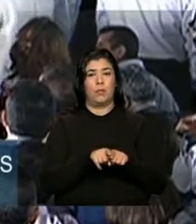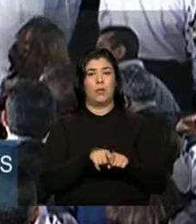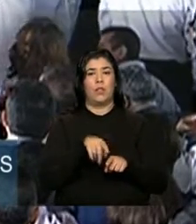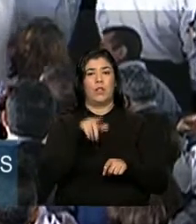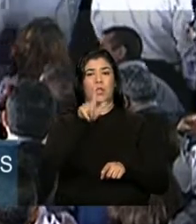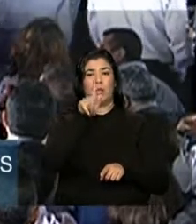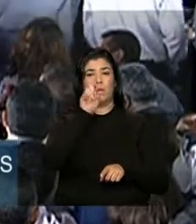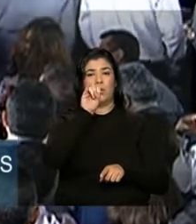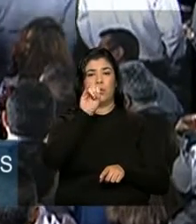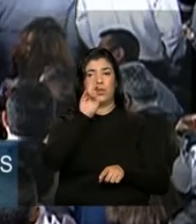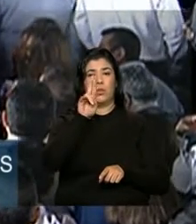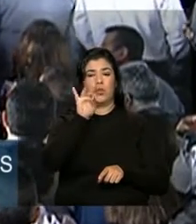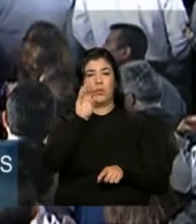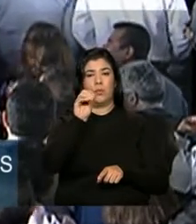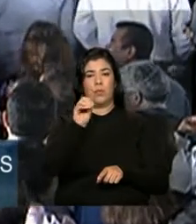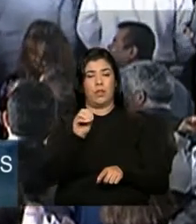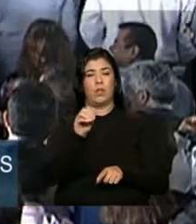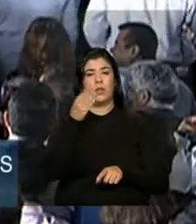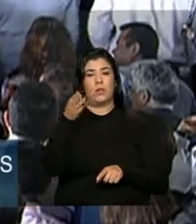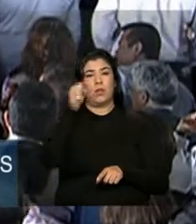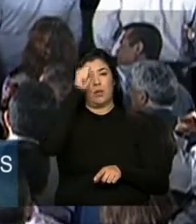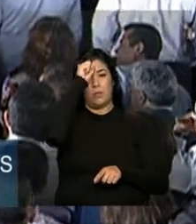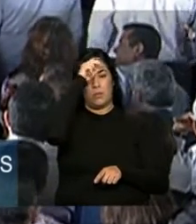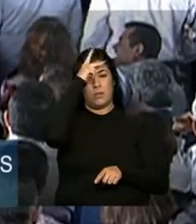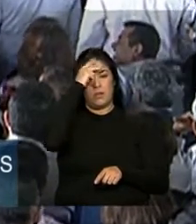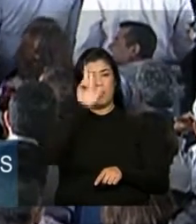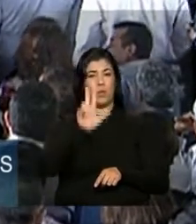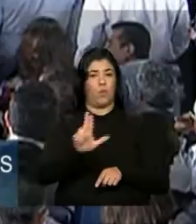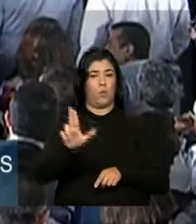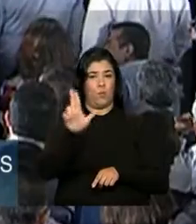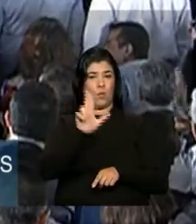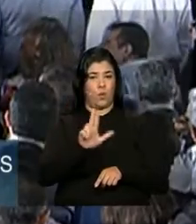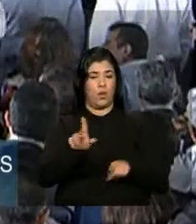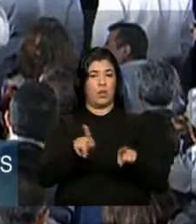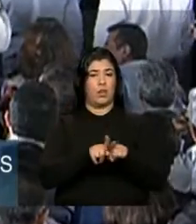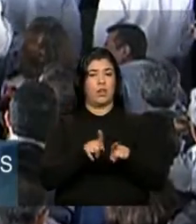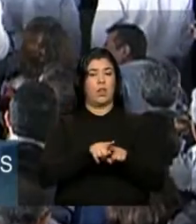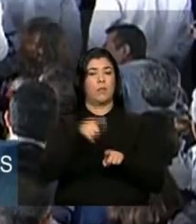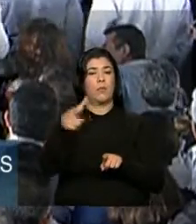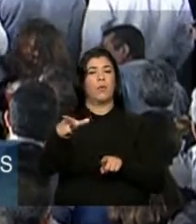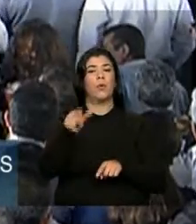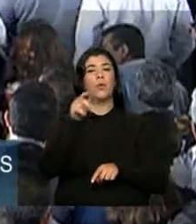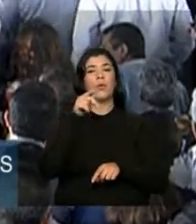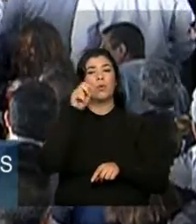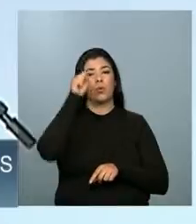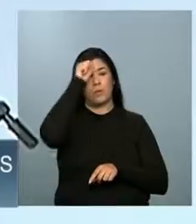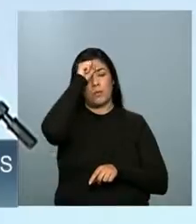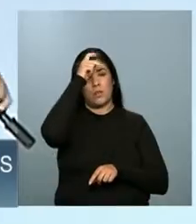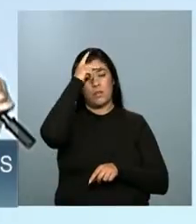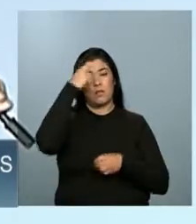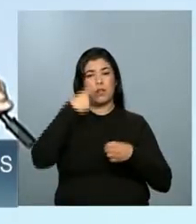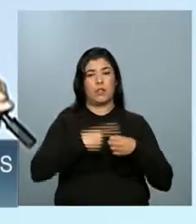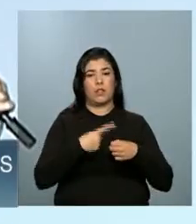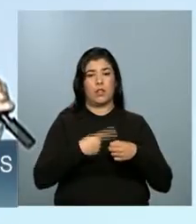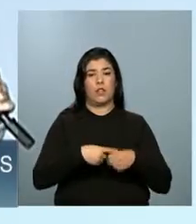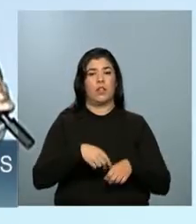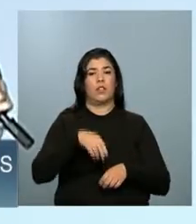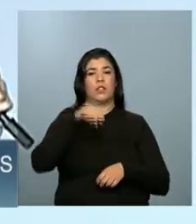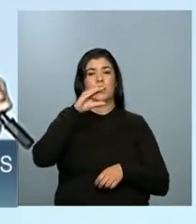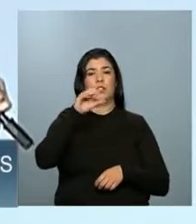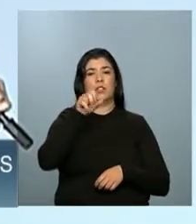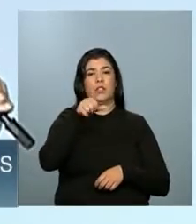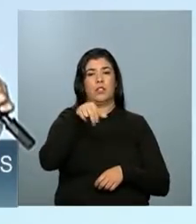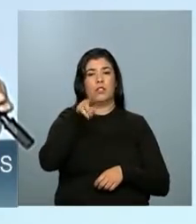Uberlândia, e o Elson, prefeito de Centralina. Enfim, todos os amigos que estão presentes aqui na manhã de hoje,